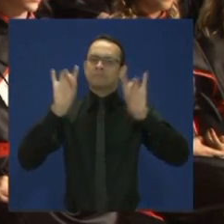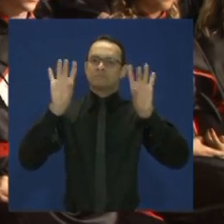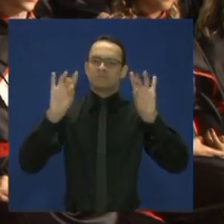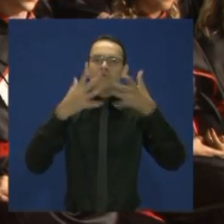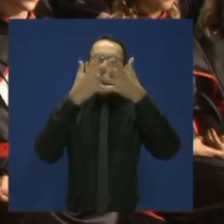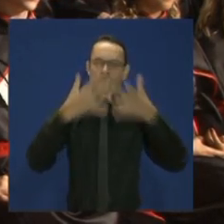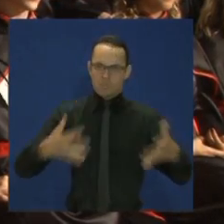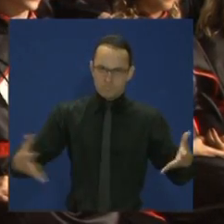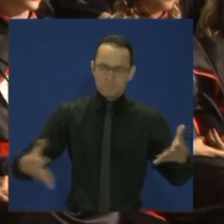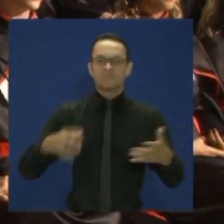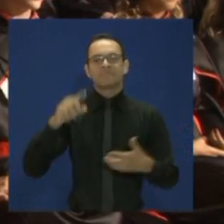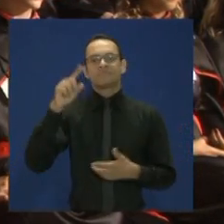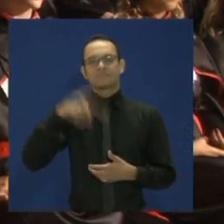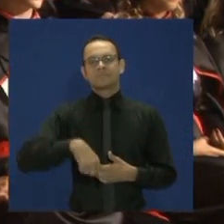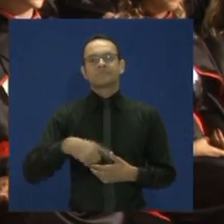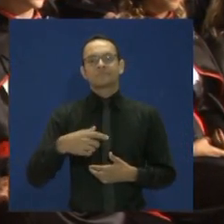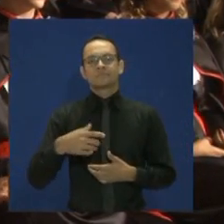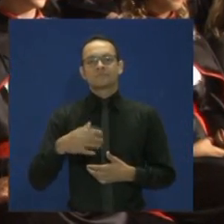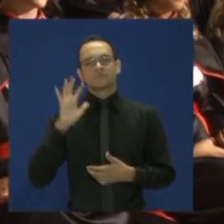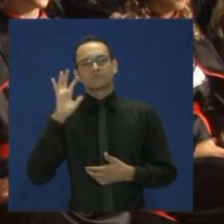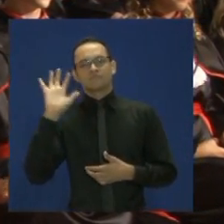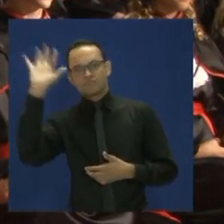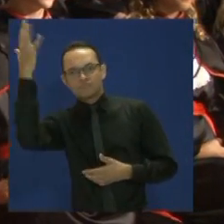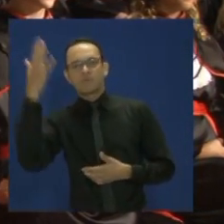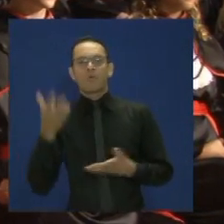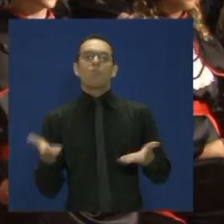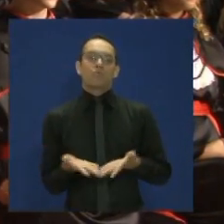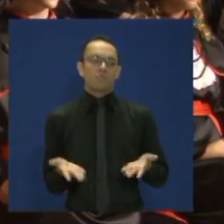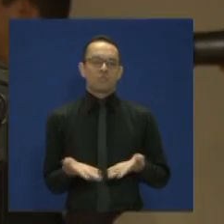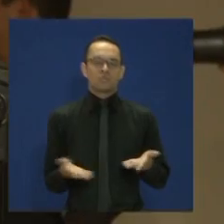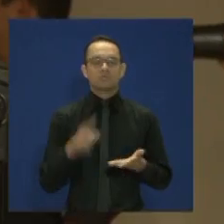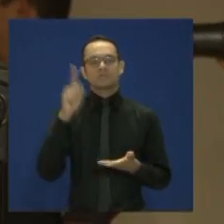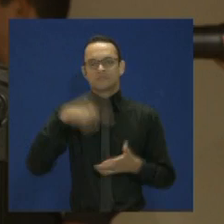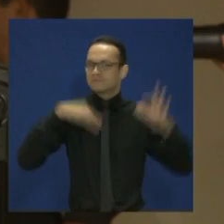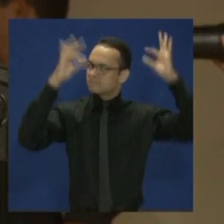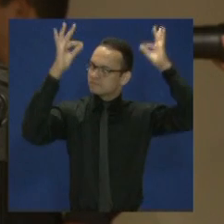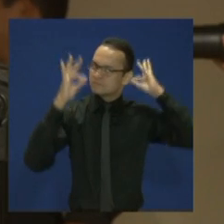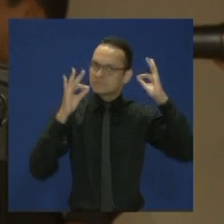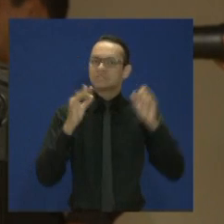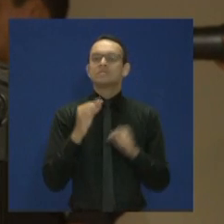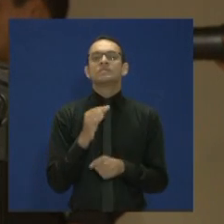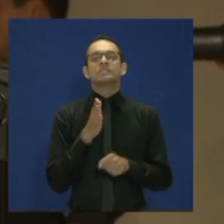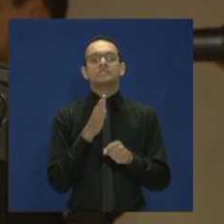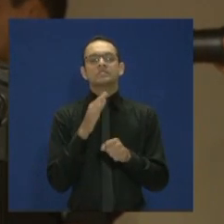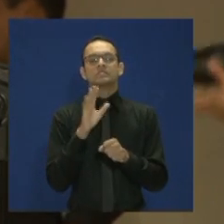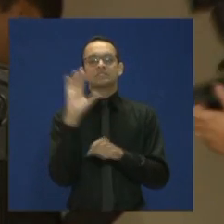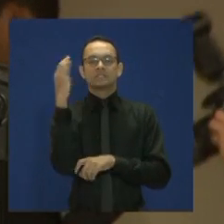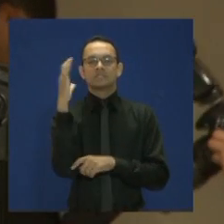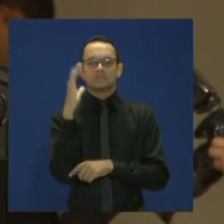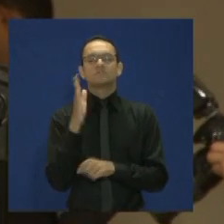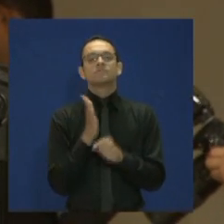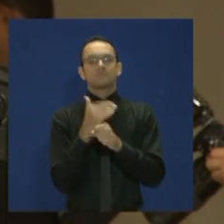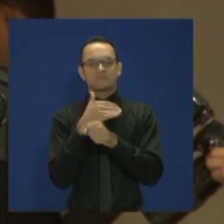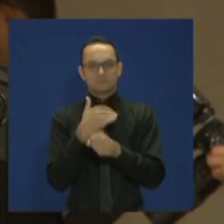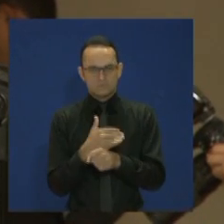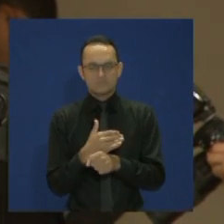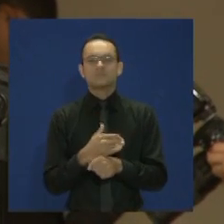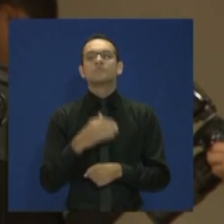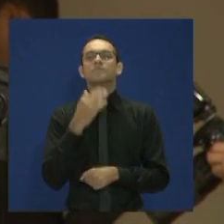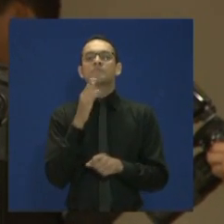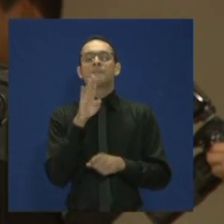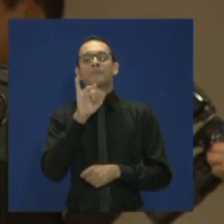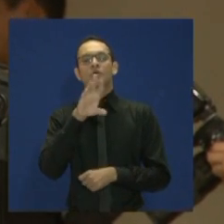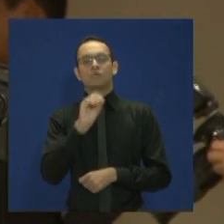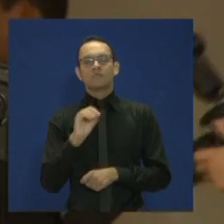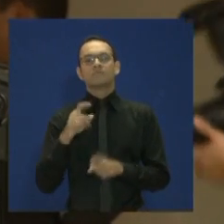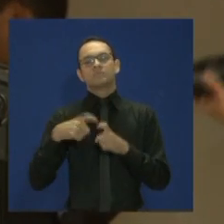estamos realizando hoje, de colação de grau das turmas de ciências biológicas, biomedicina, ecologia e análise